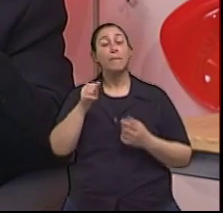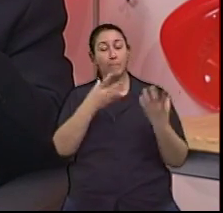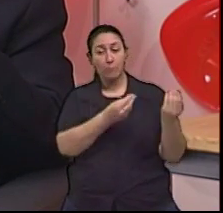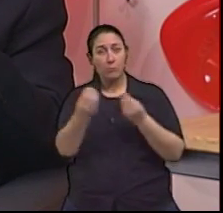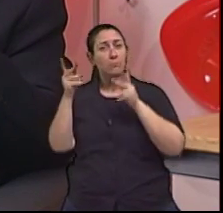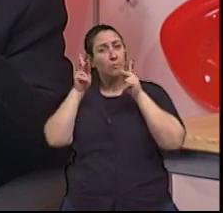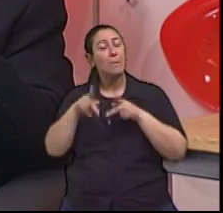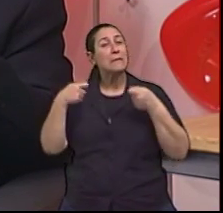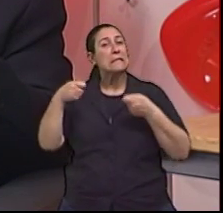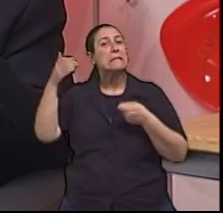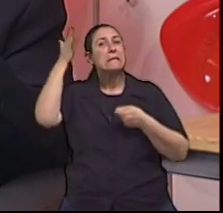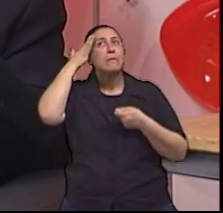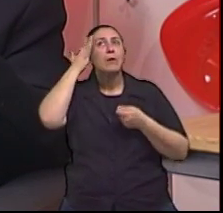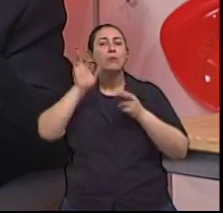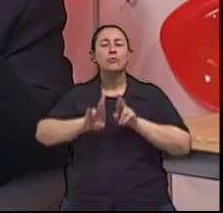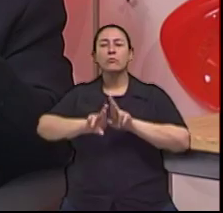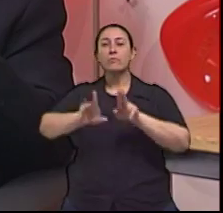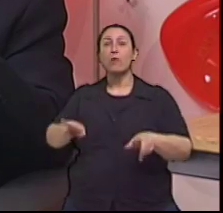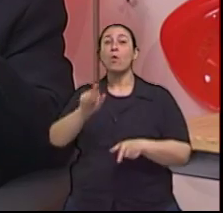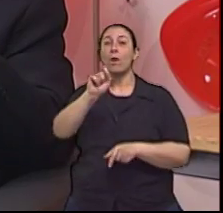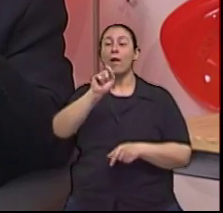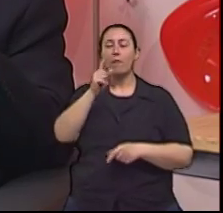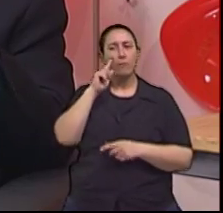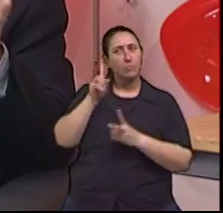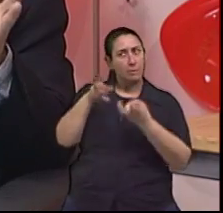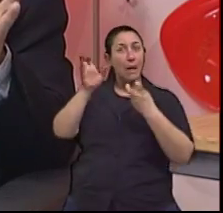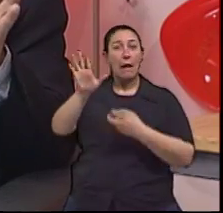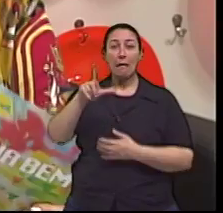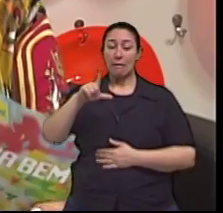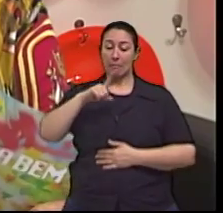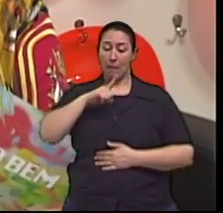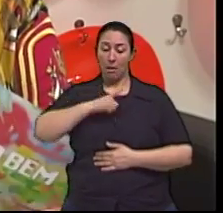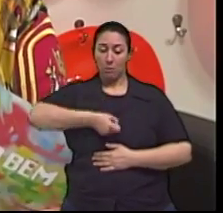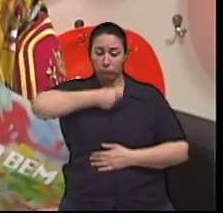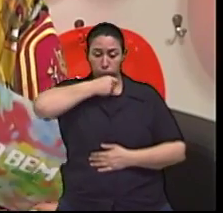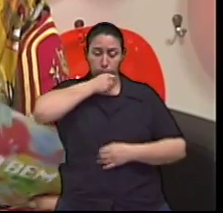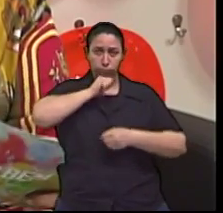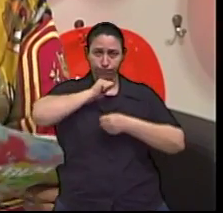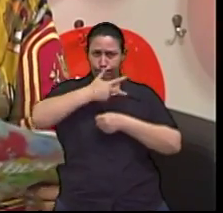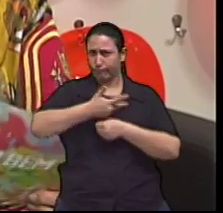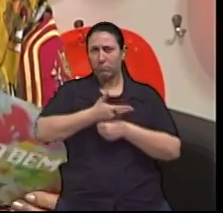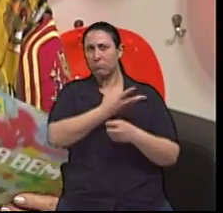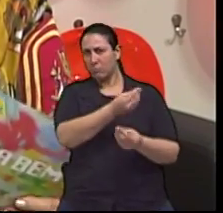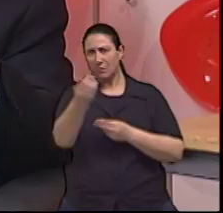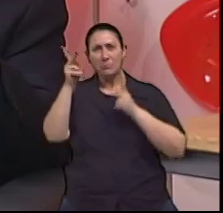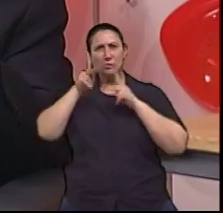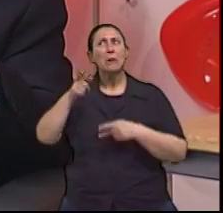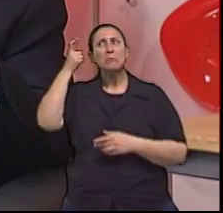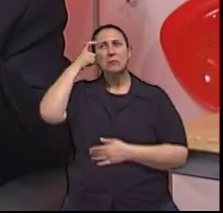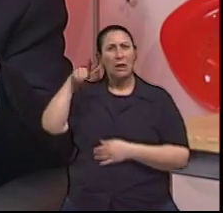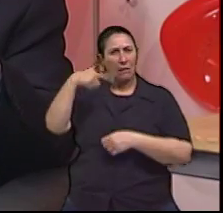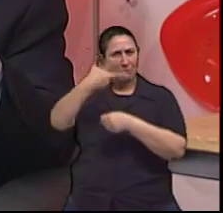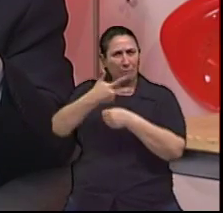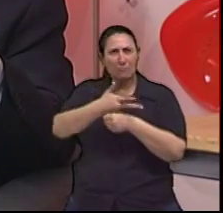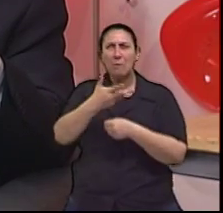distinguir o efeito fisiológico do envelhecimento que não vai causar nenhuma doença, ninguém morre de velho. Se morre de doenças associadas à idade,